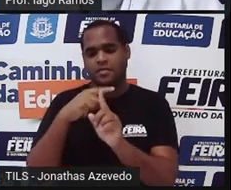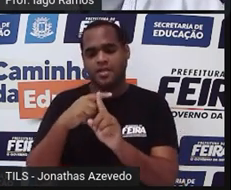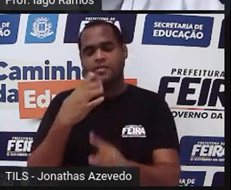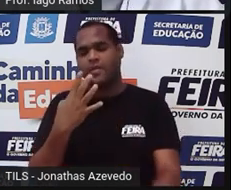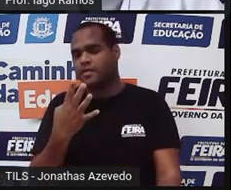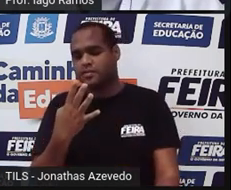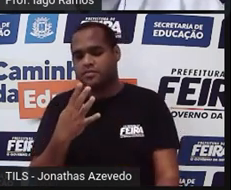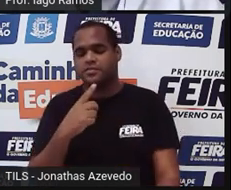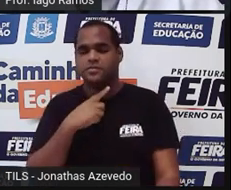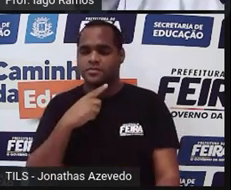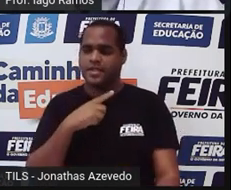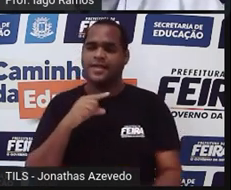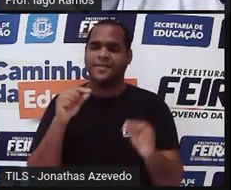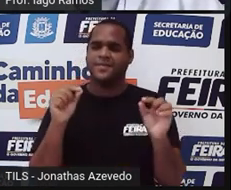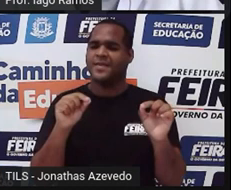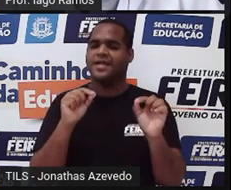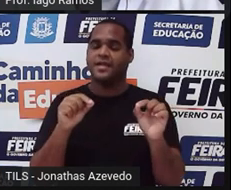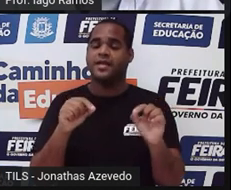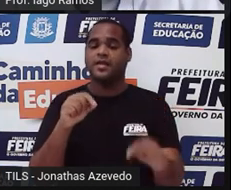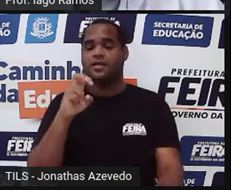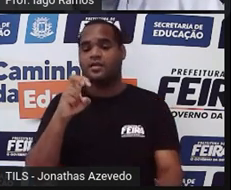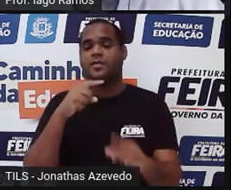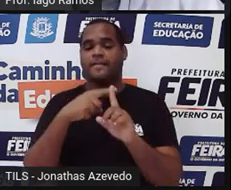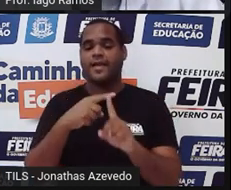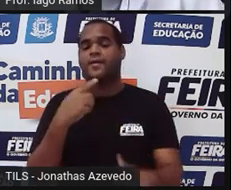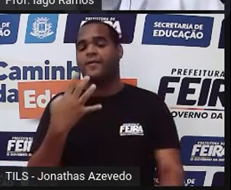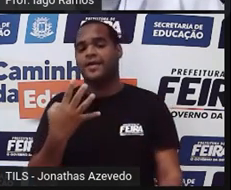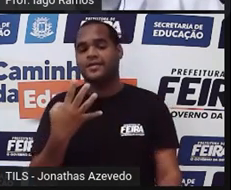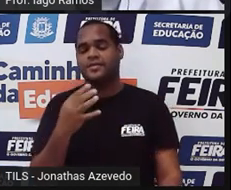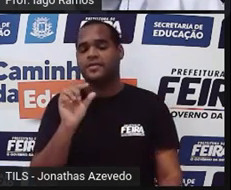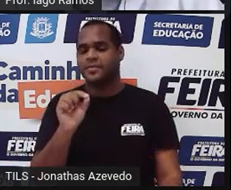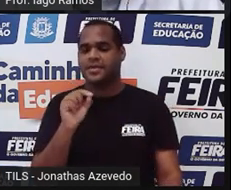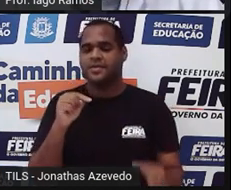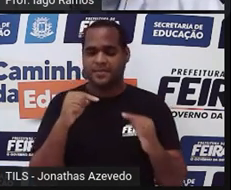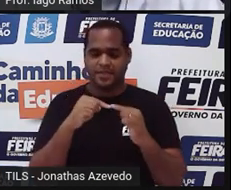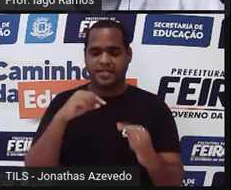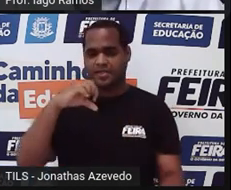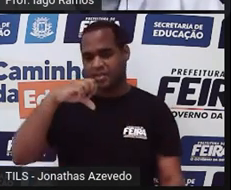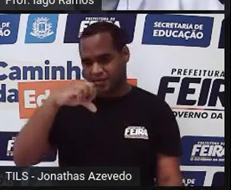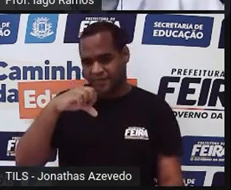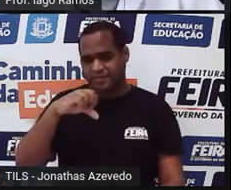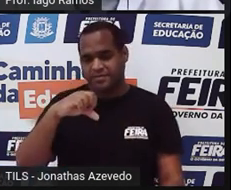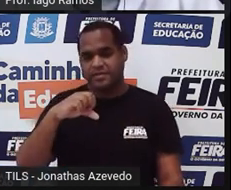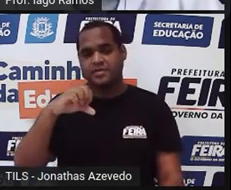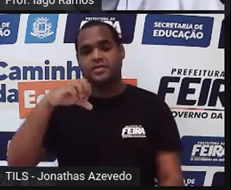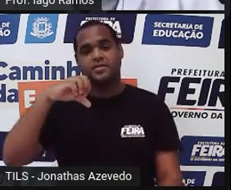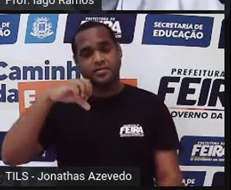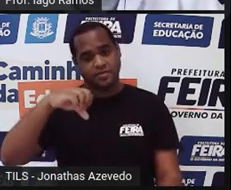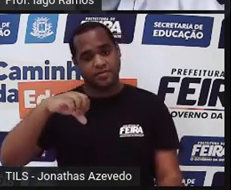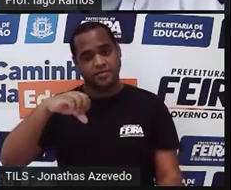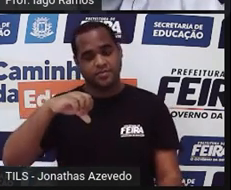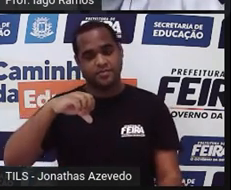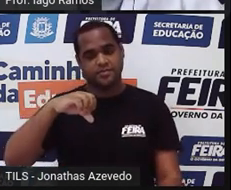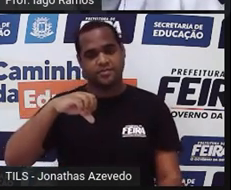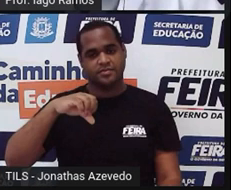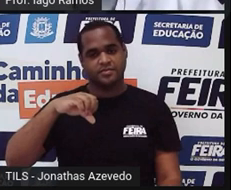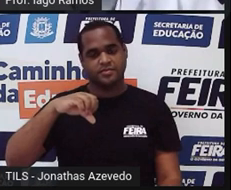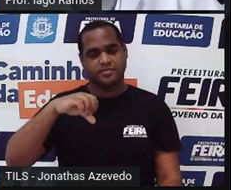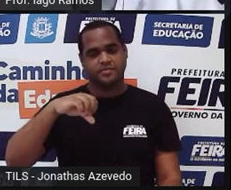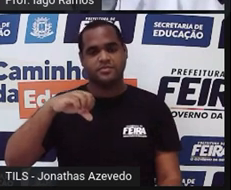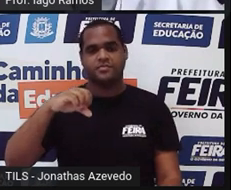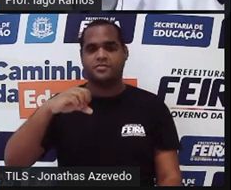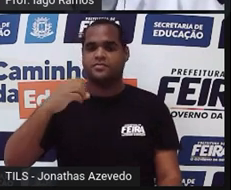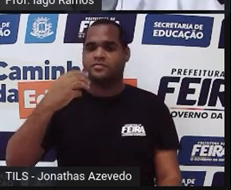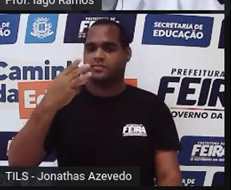Claro que vai ser, porque 5 mais 4 é igual a 9. 9, Aliás, 3 é